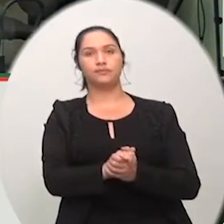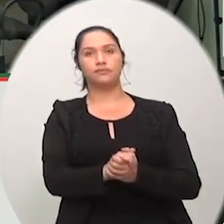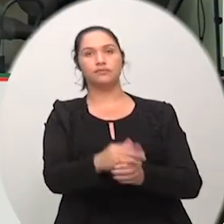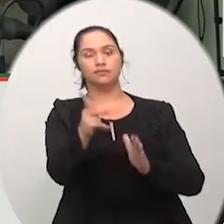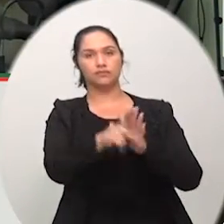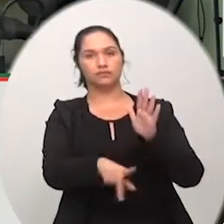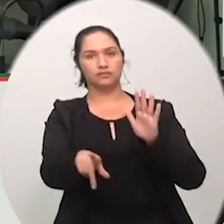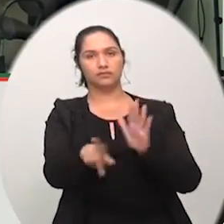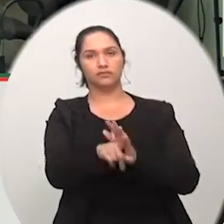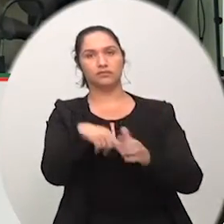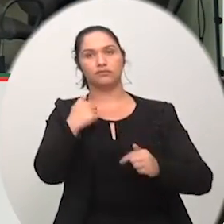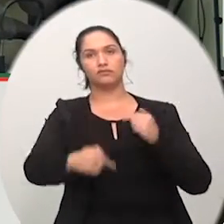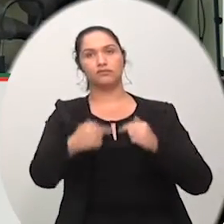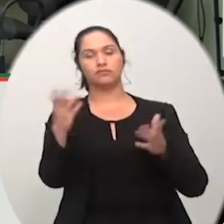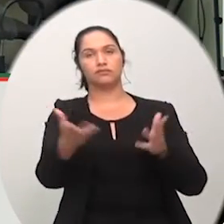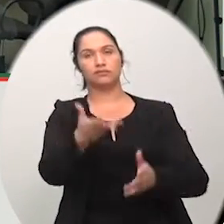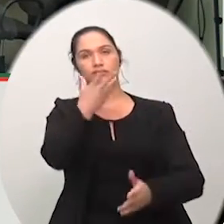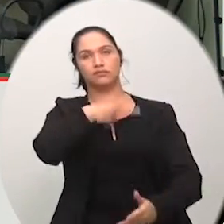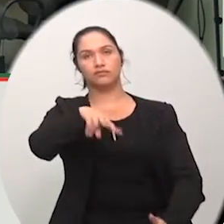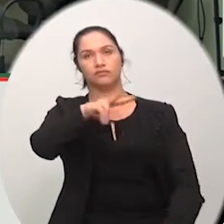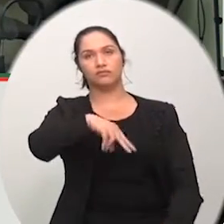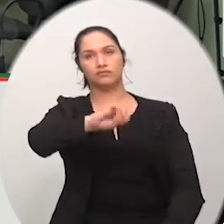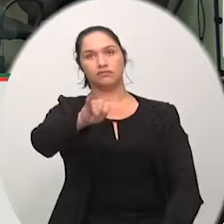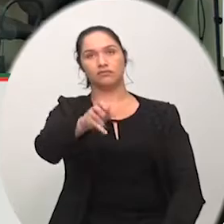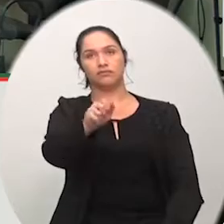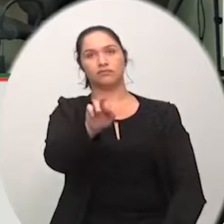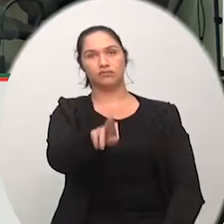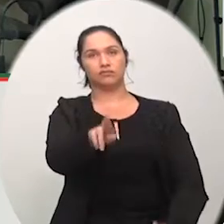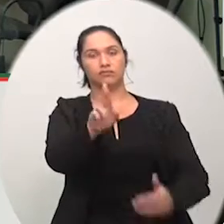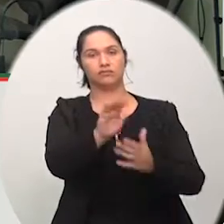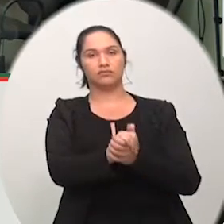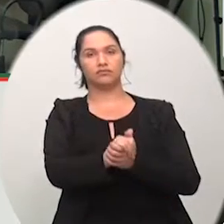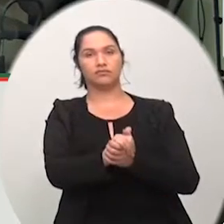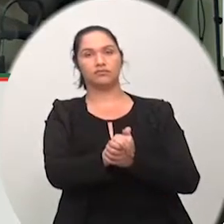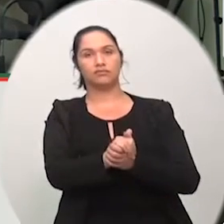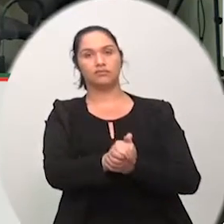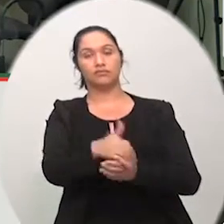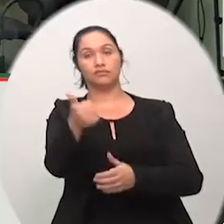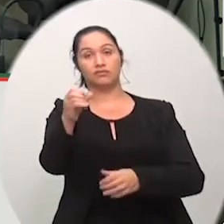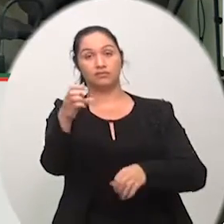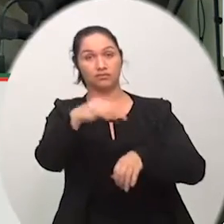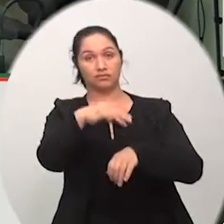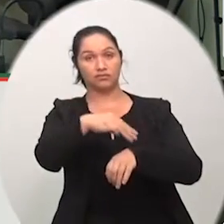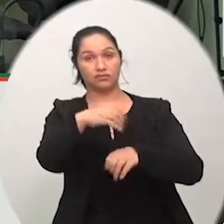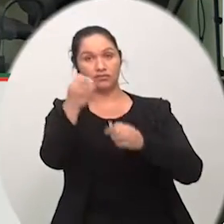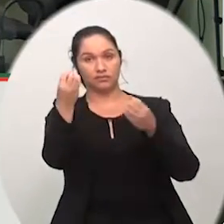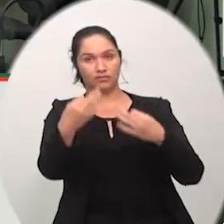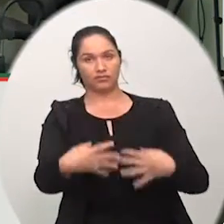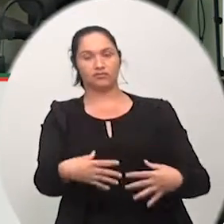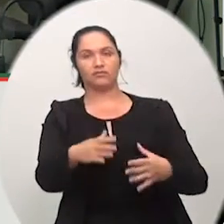projeto continua em discussão com a palavra o vereador Jair Alexandre vossa excelência dispõe de 10 minutos